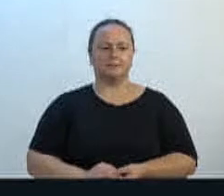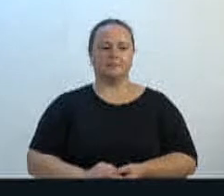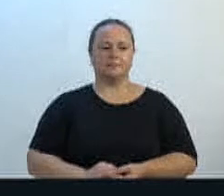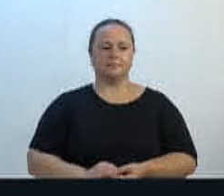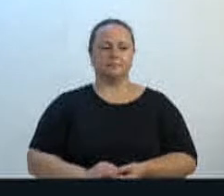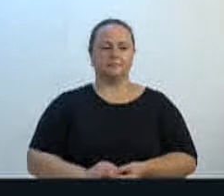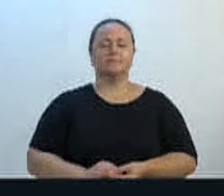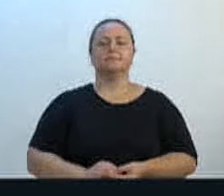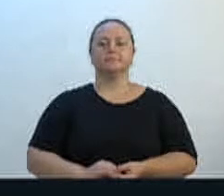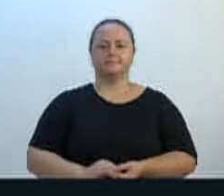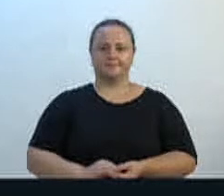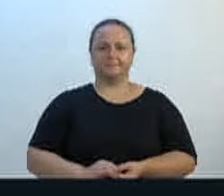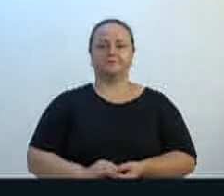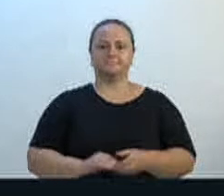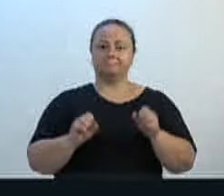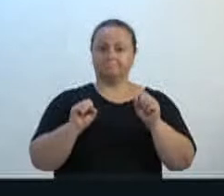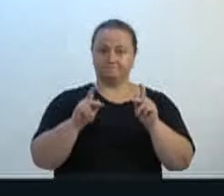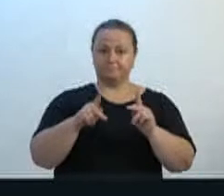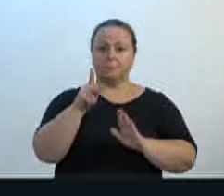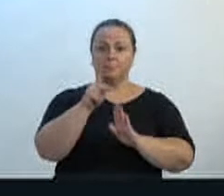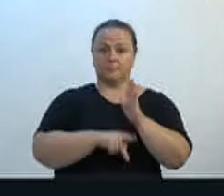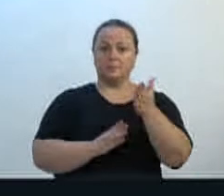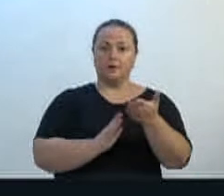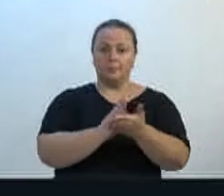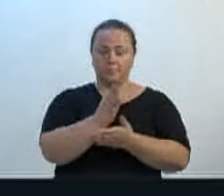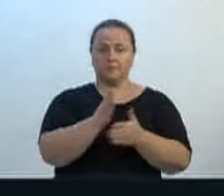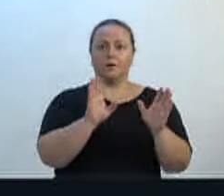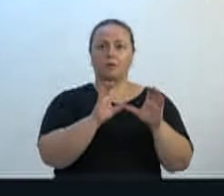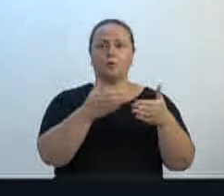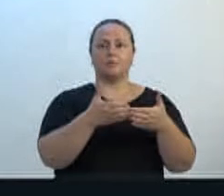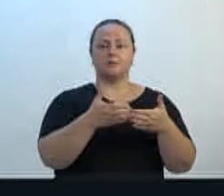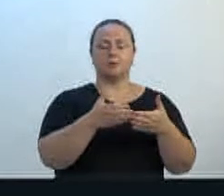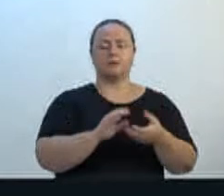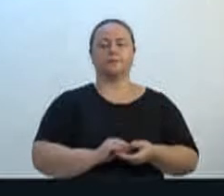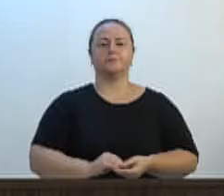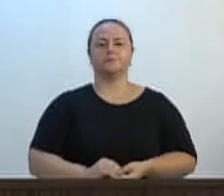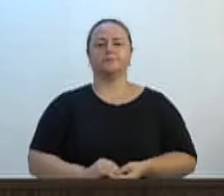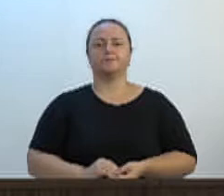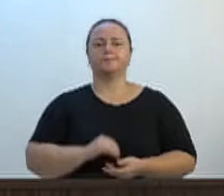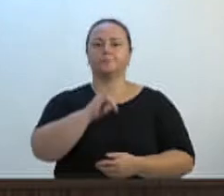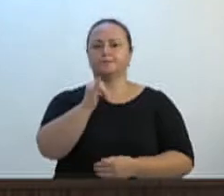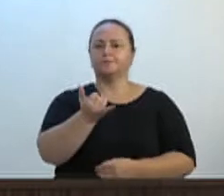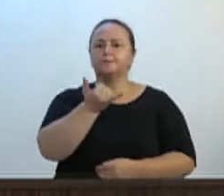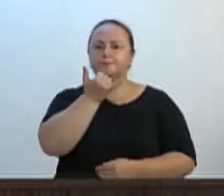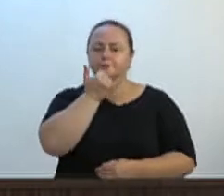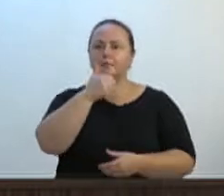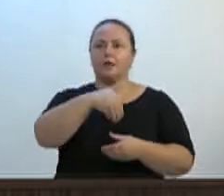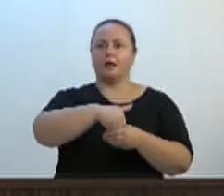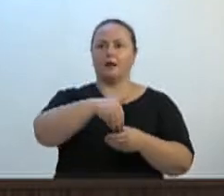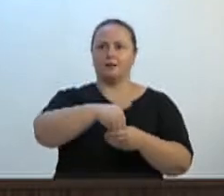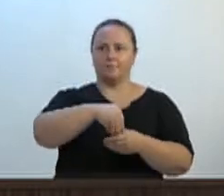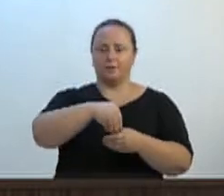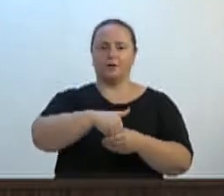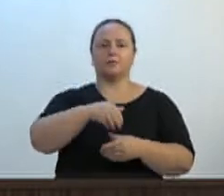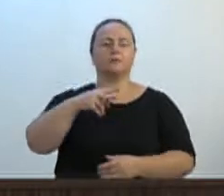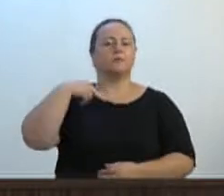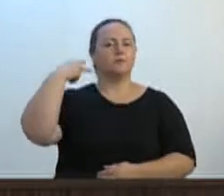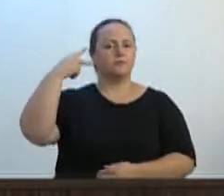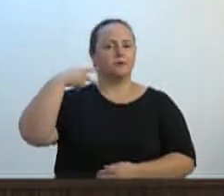Ok. Projeto aprovado e a comissão de redação final. Em justificativa de voto, o vereador